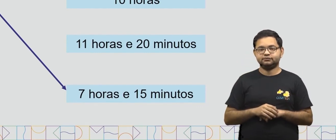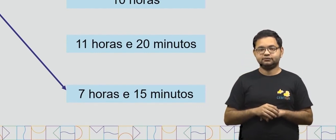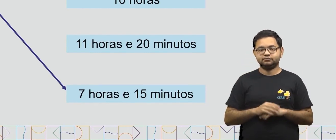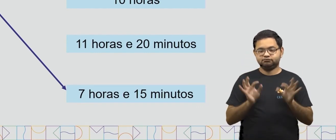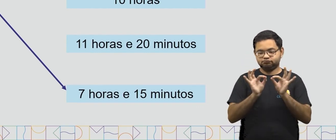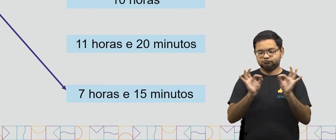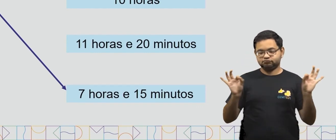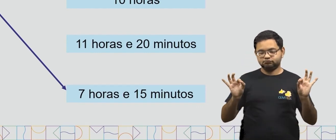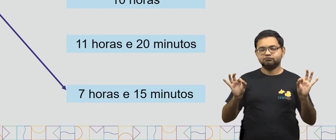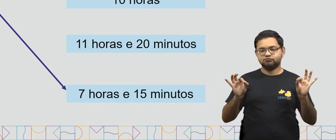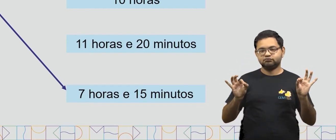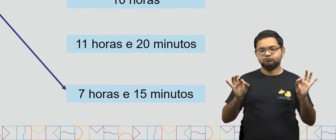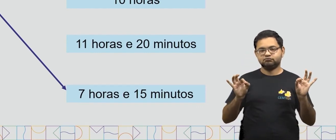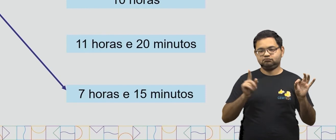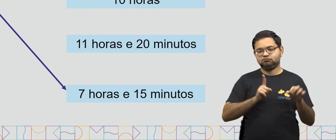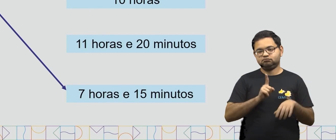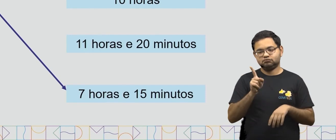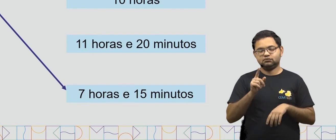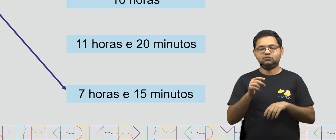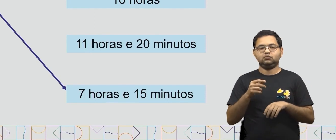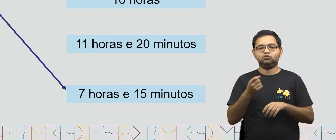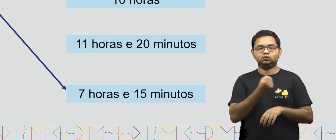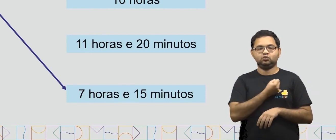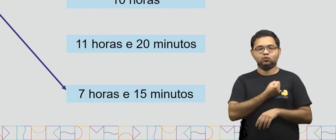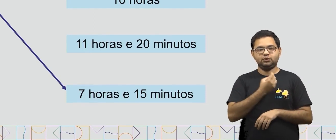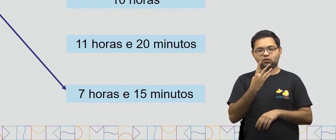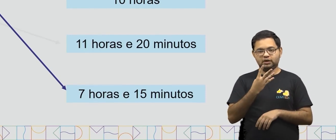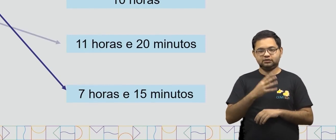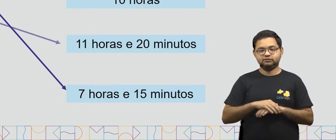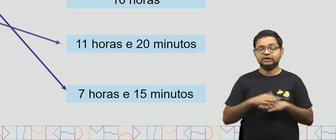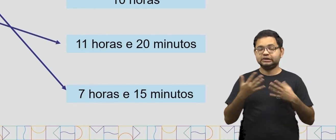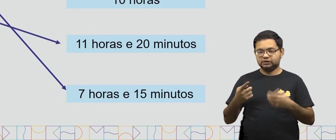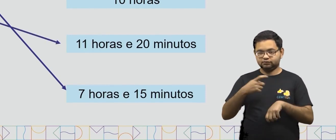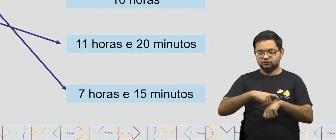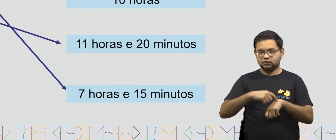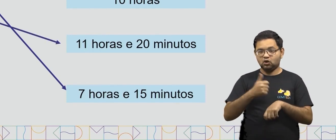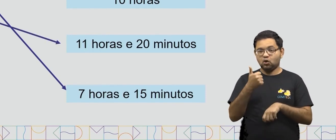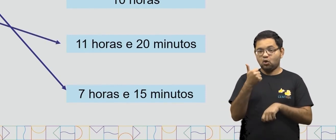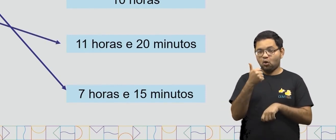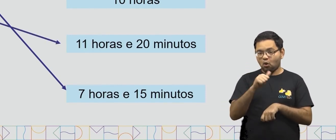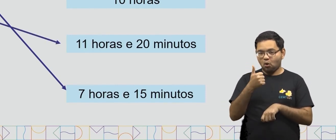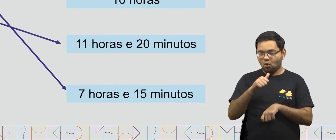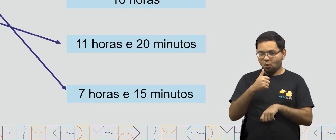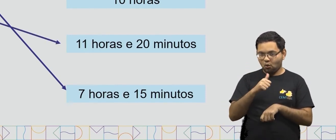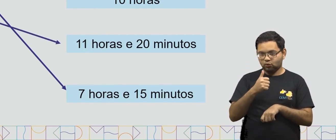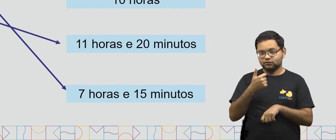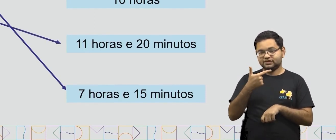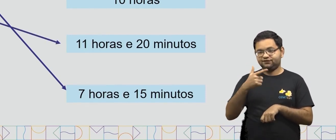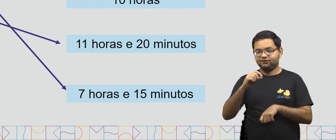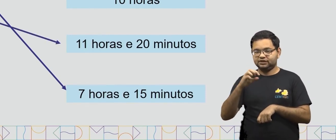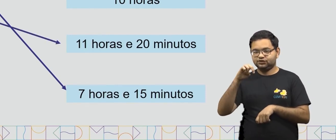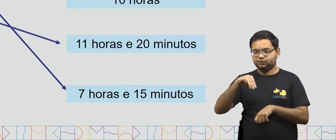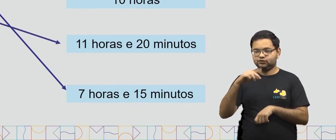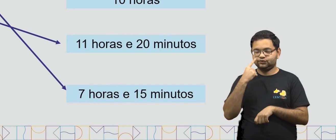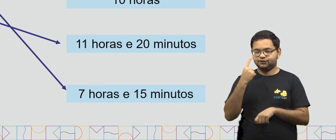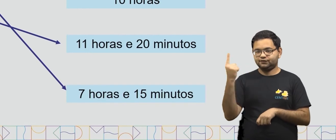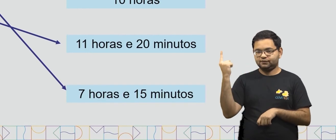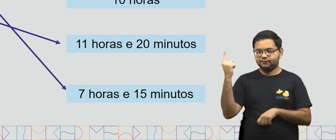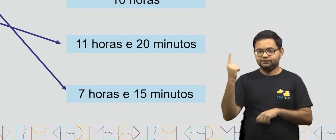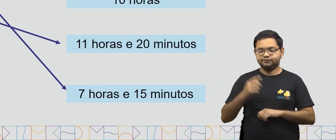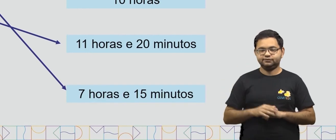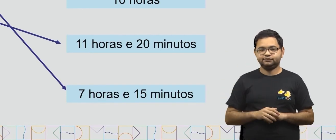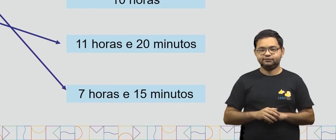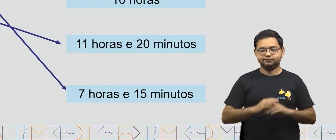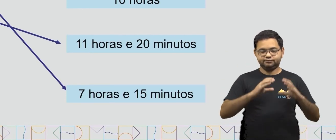número 4. Então, são 11 horas e 20 minutos. Vamos para o terceiro